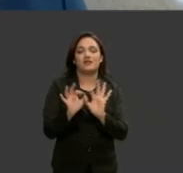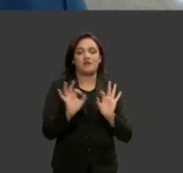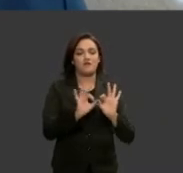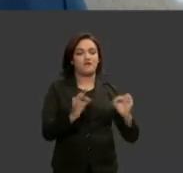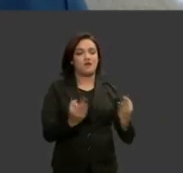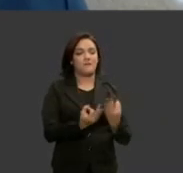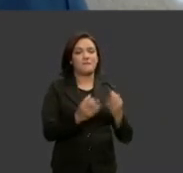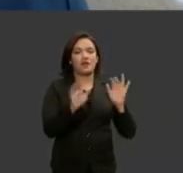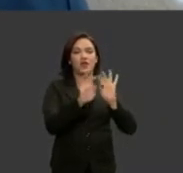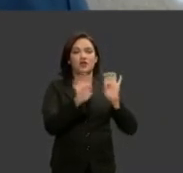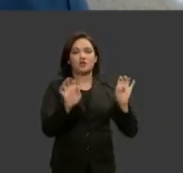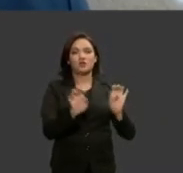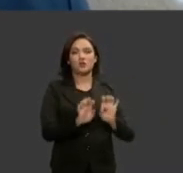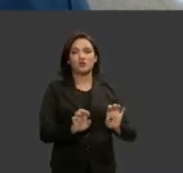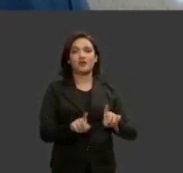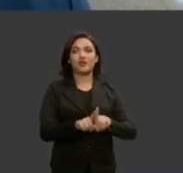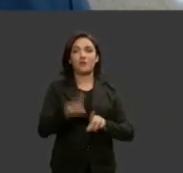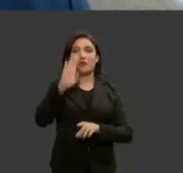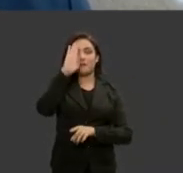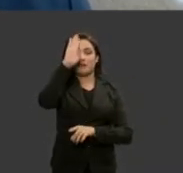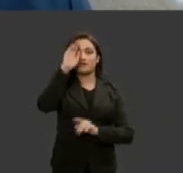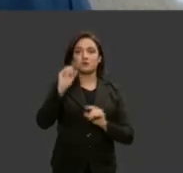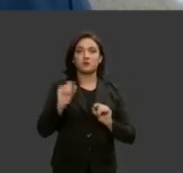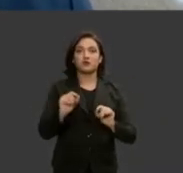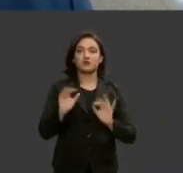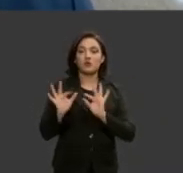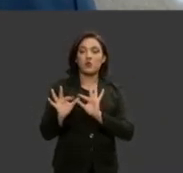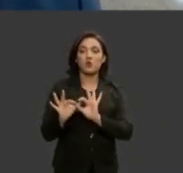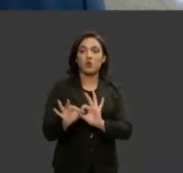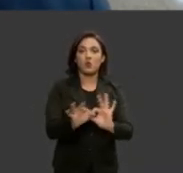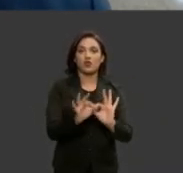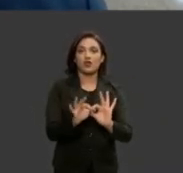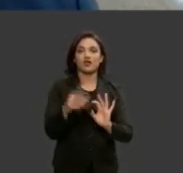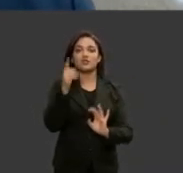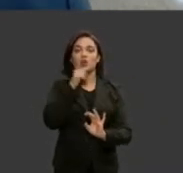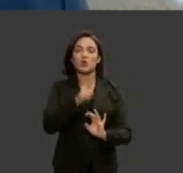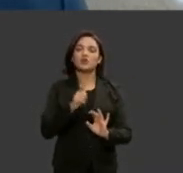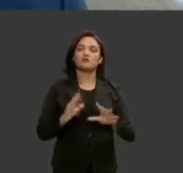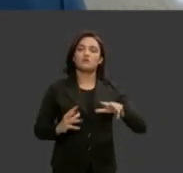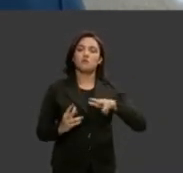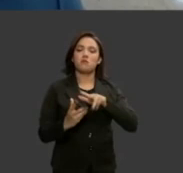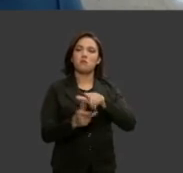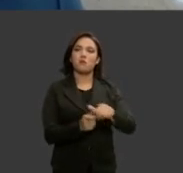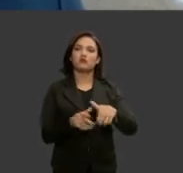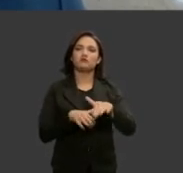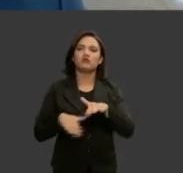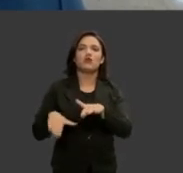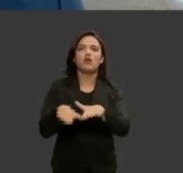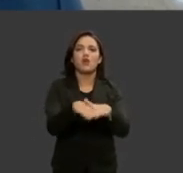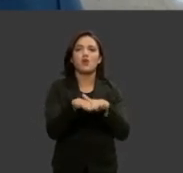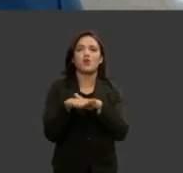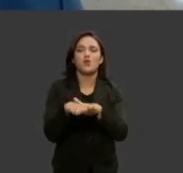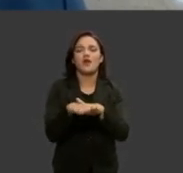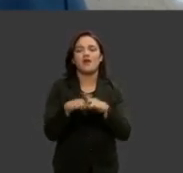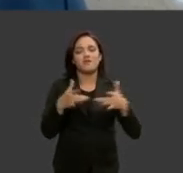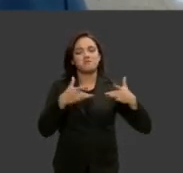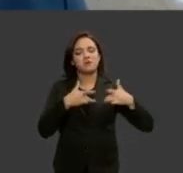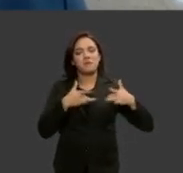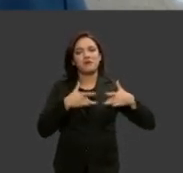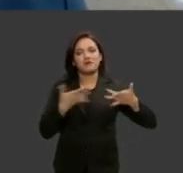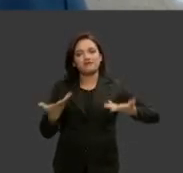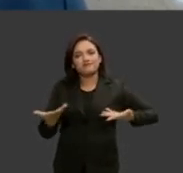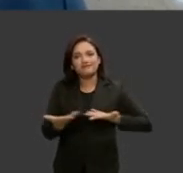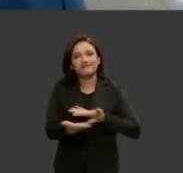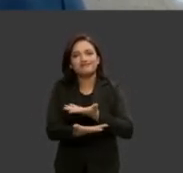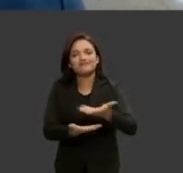mas sobretudo na unidade por um mundo mais igual mais fraterno mais justo